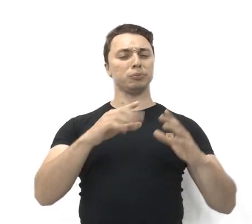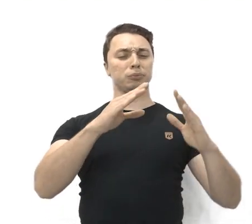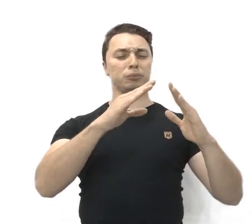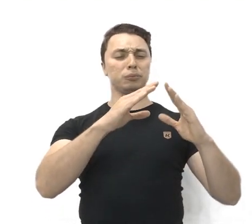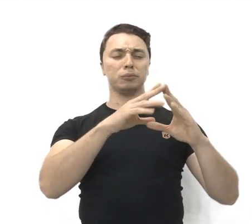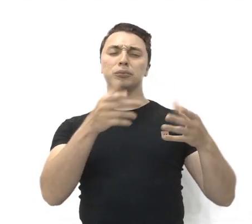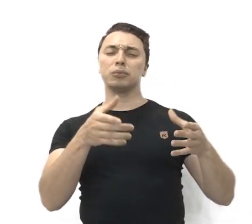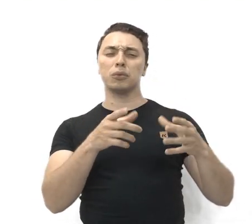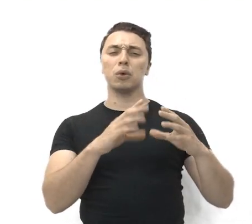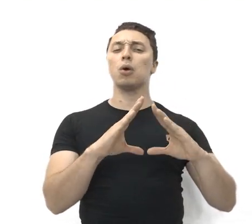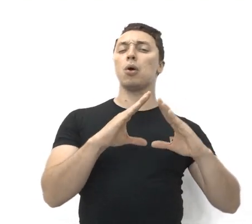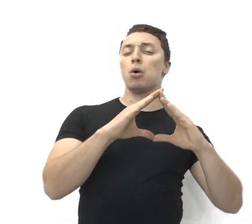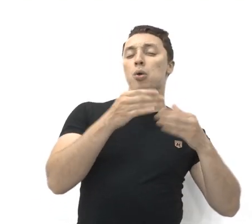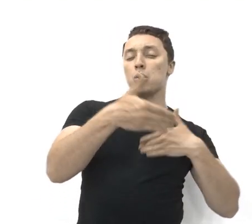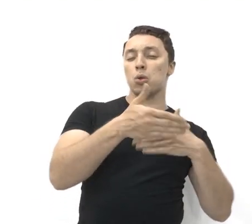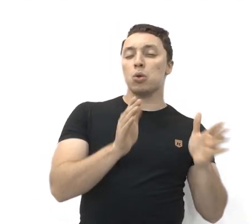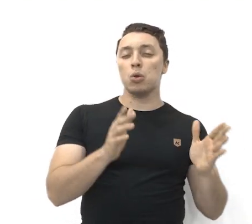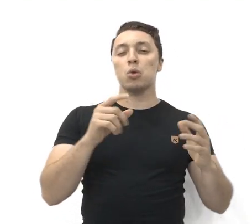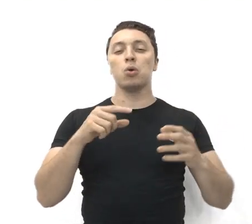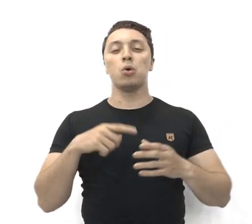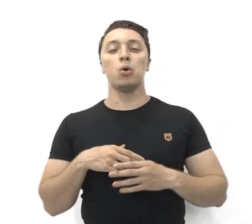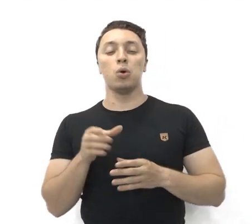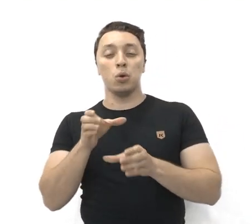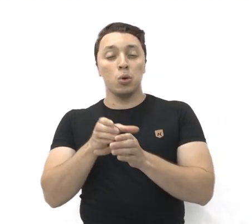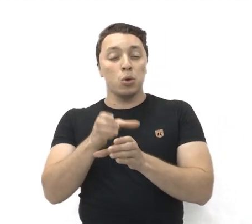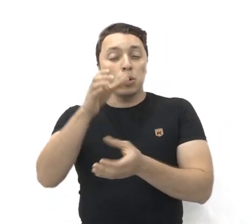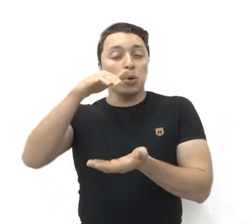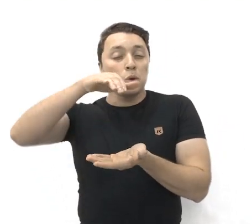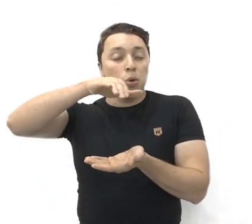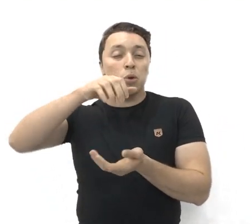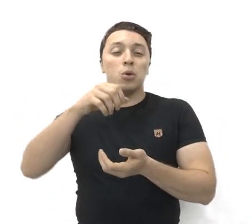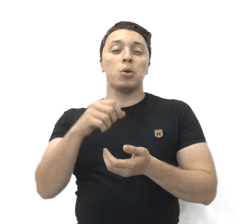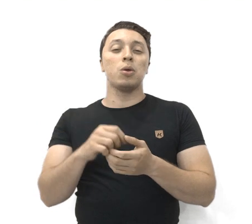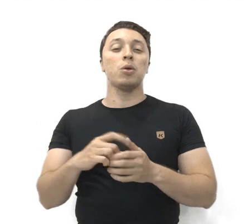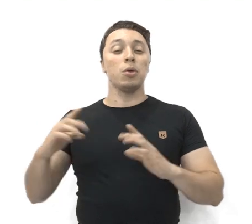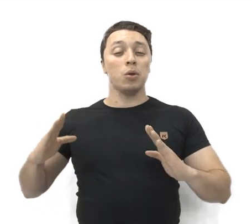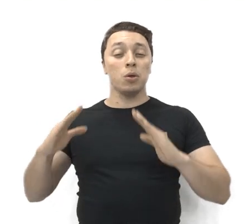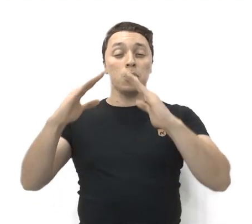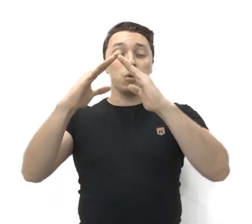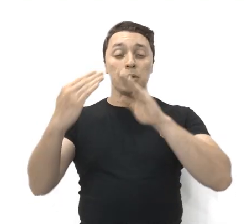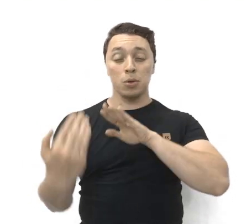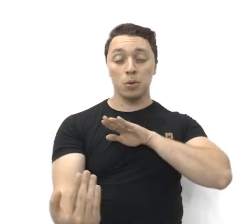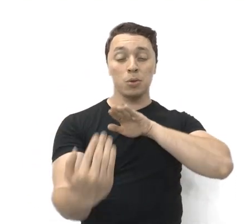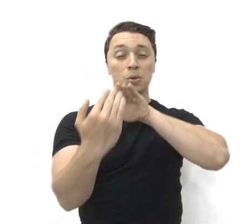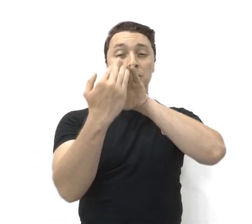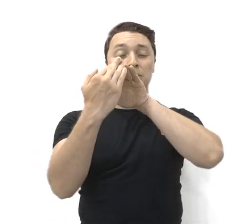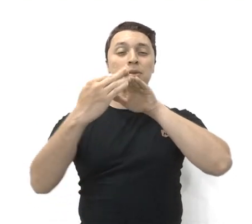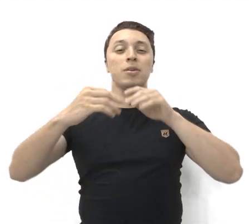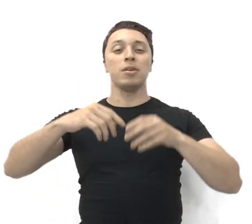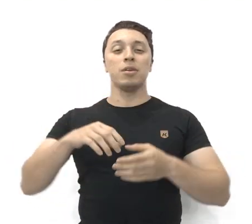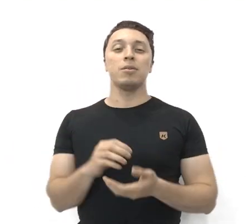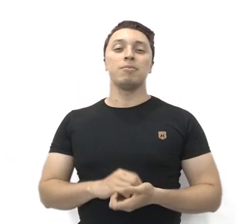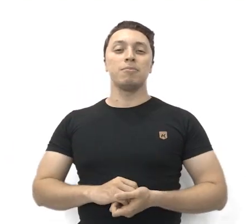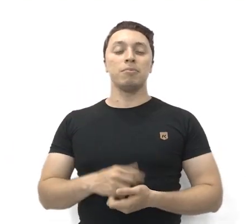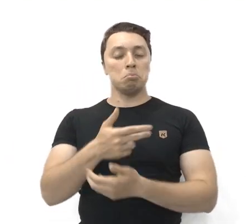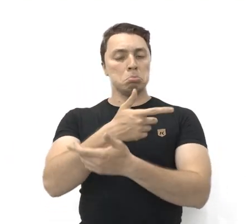cubo, bloco retangular, pirâmide, cone, cilindro e esfera.